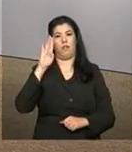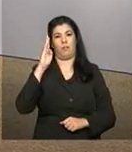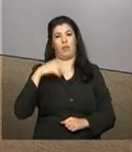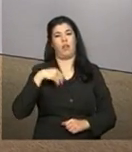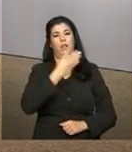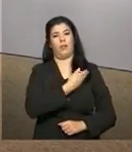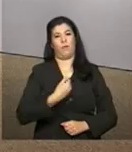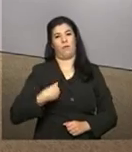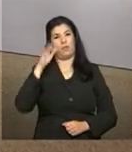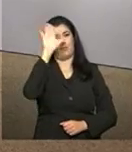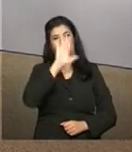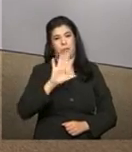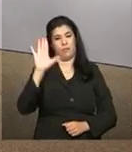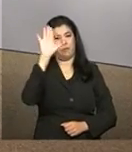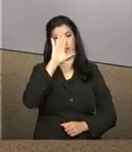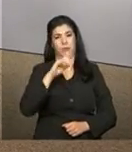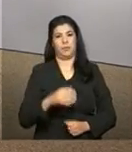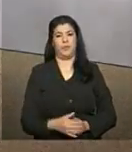do Governo Federal.